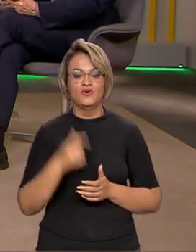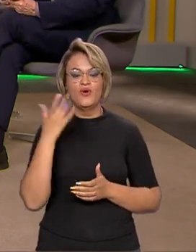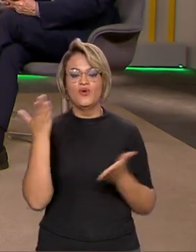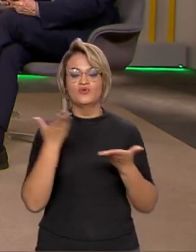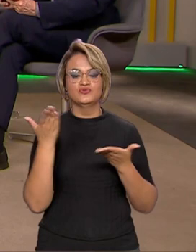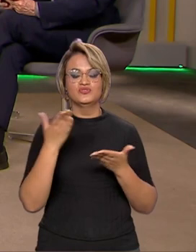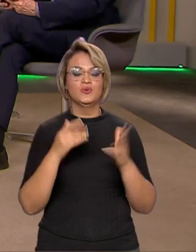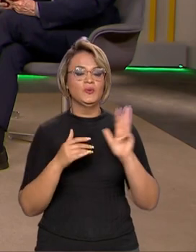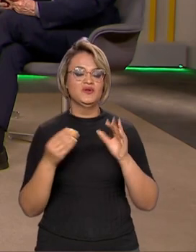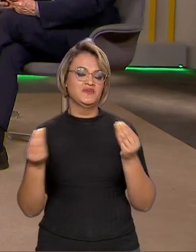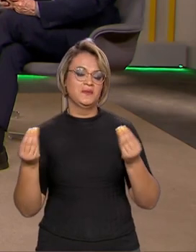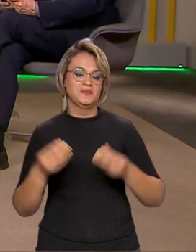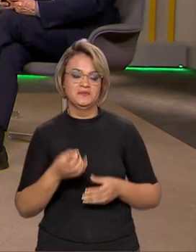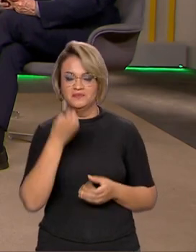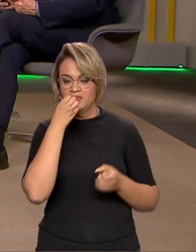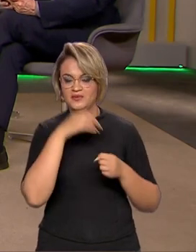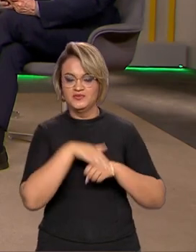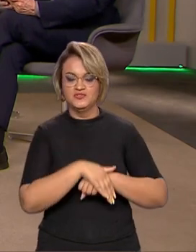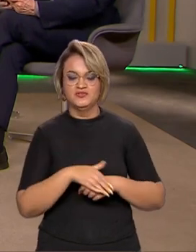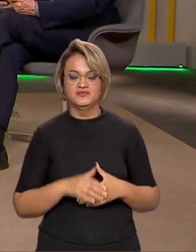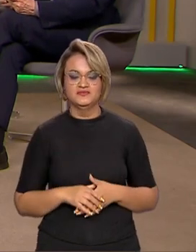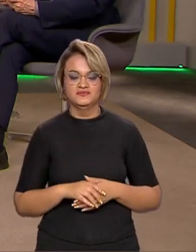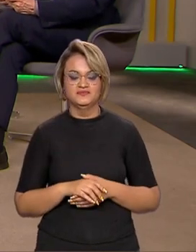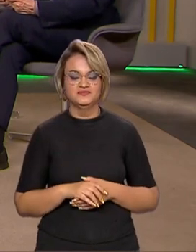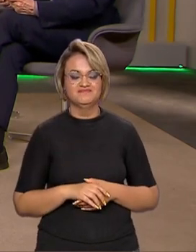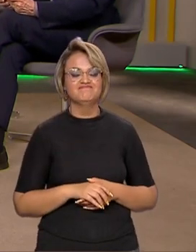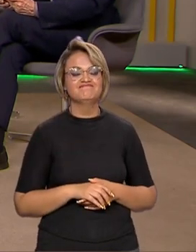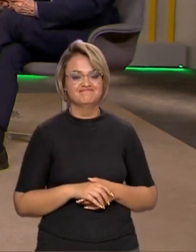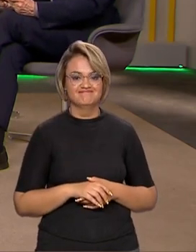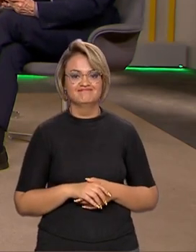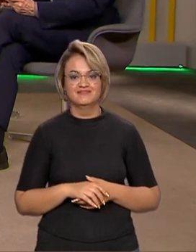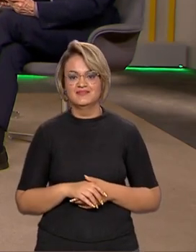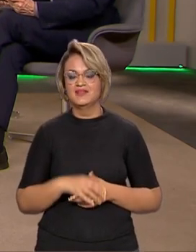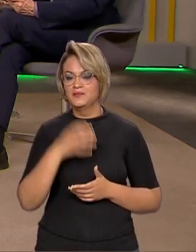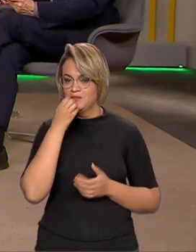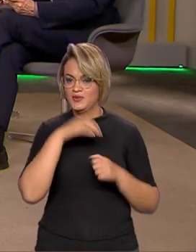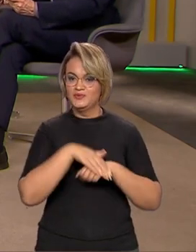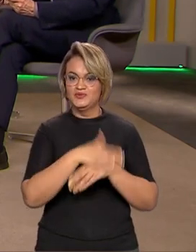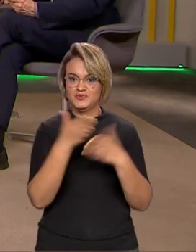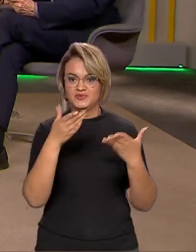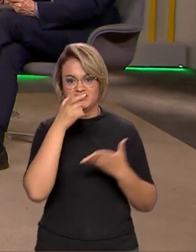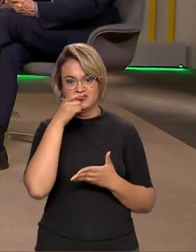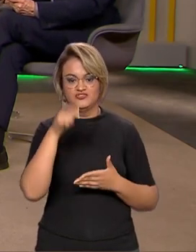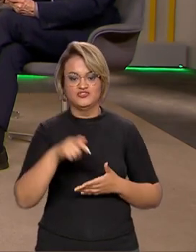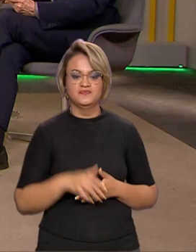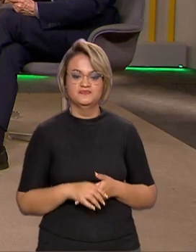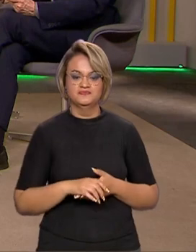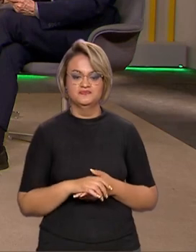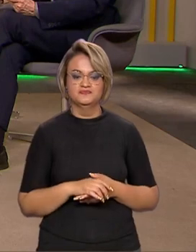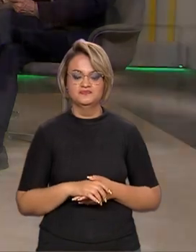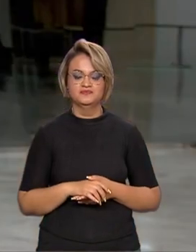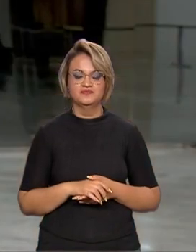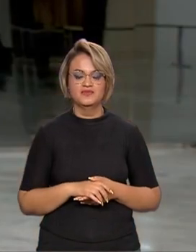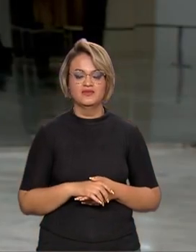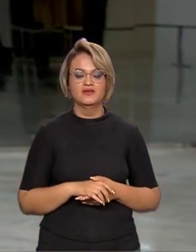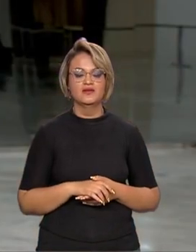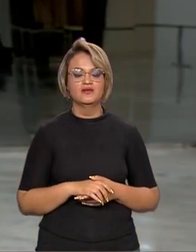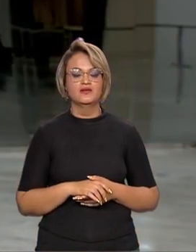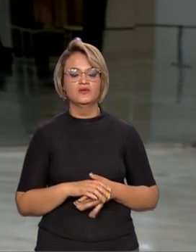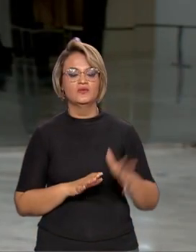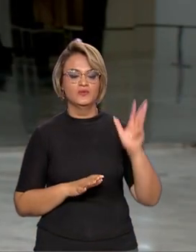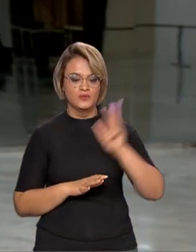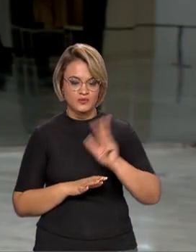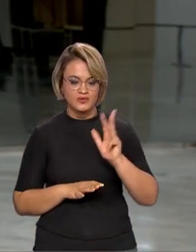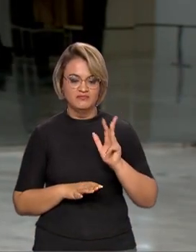do presidente. Gabriela, boa noite. Boa noite, Roberto, Anamo, boa noite a todos que nos assistem. Olha, o presidente Lula